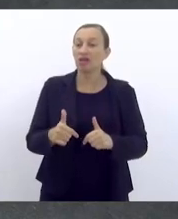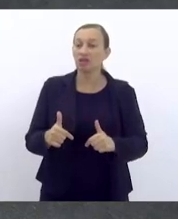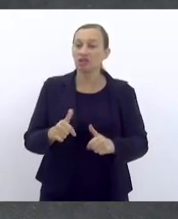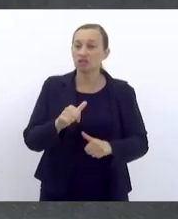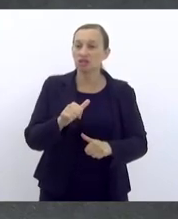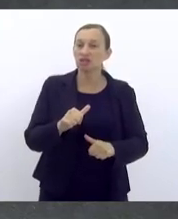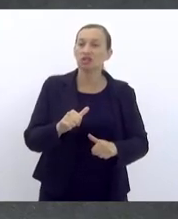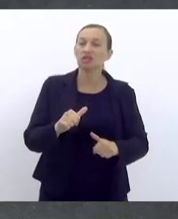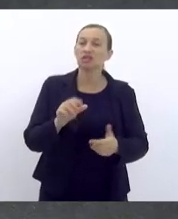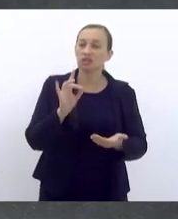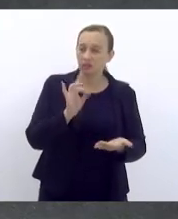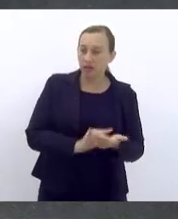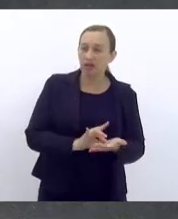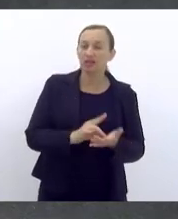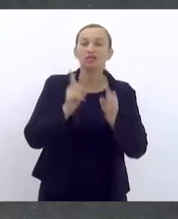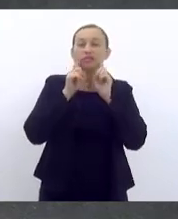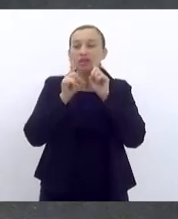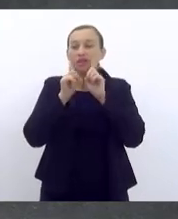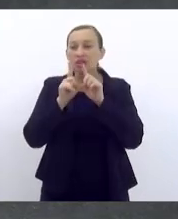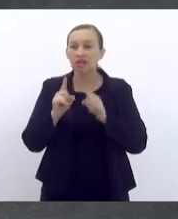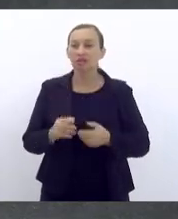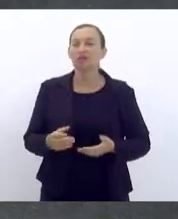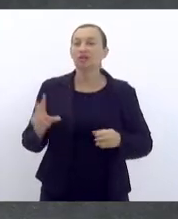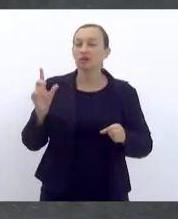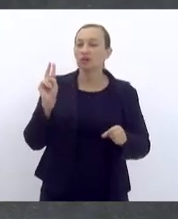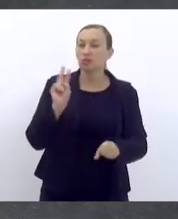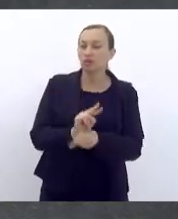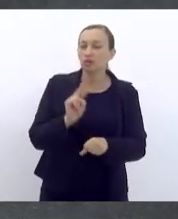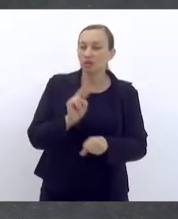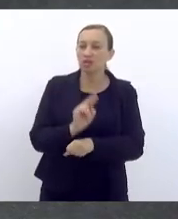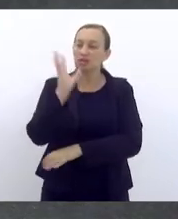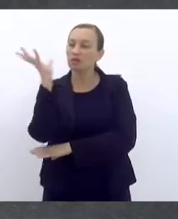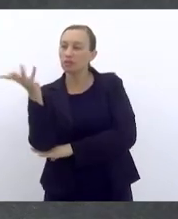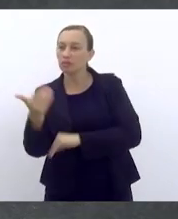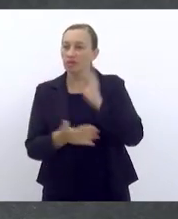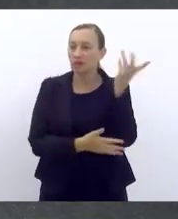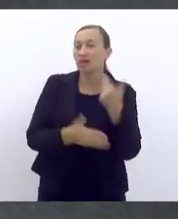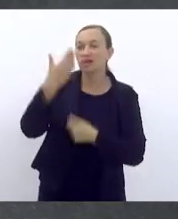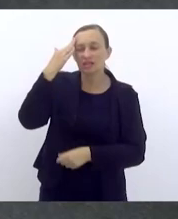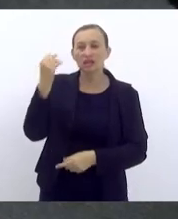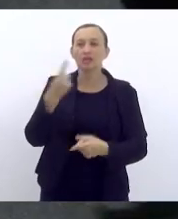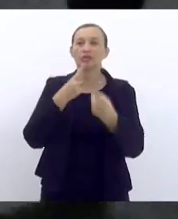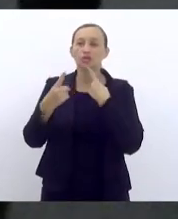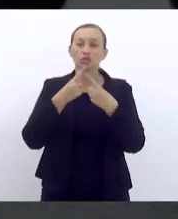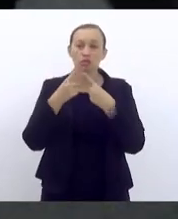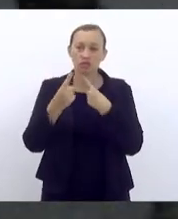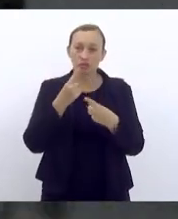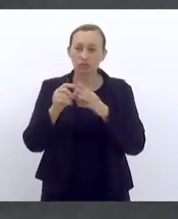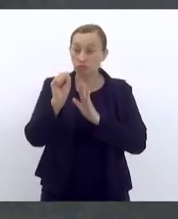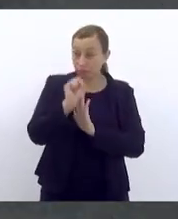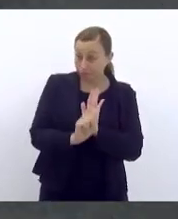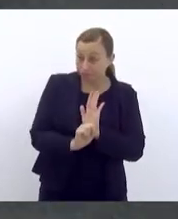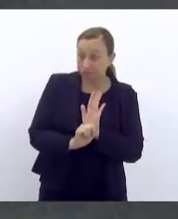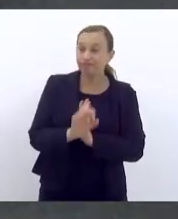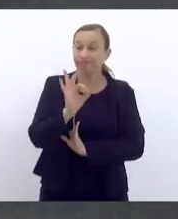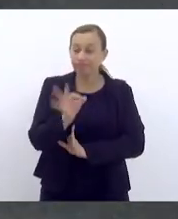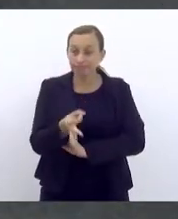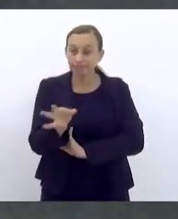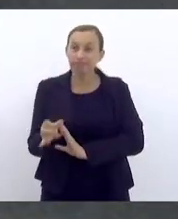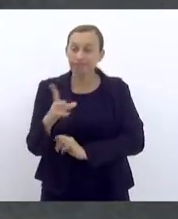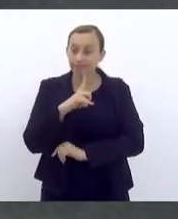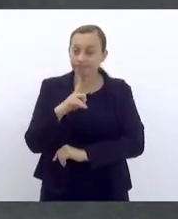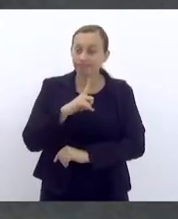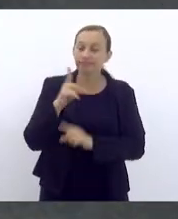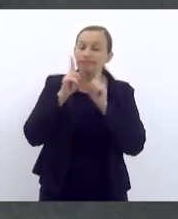torne realidade em Maricá. Proteção ambiental a gente sabe que é a discussão do século e tenho certeza que